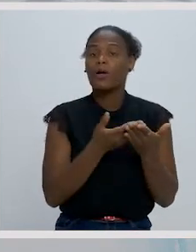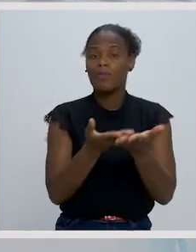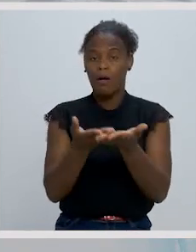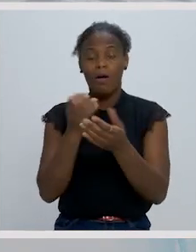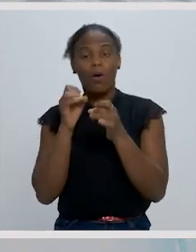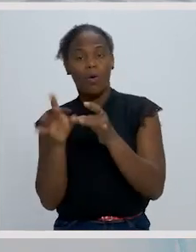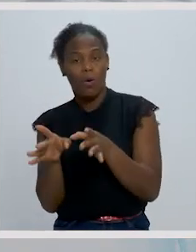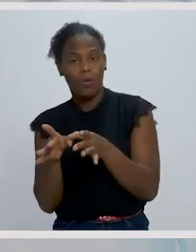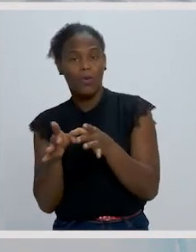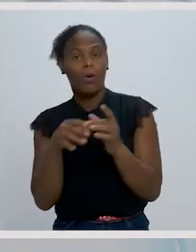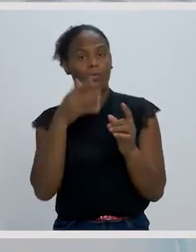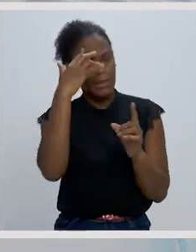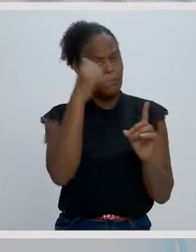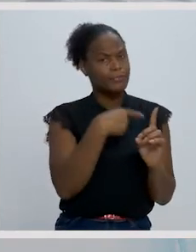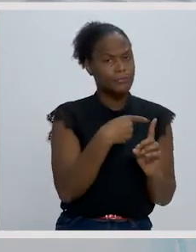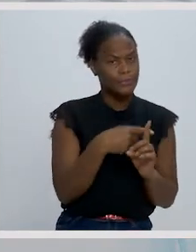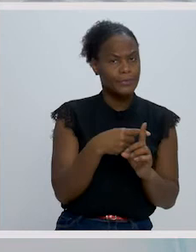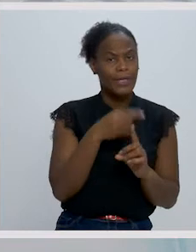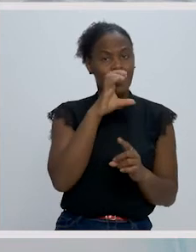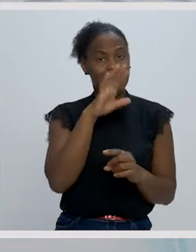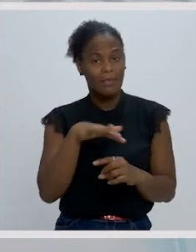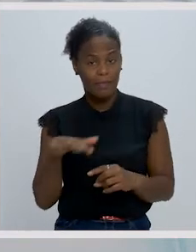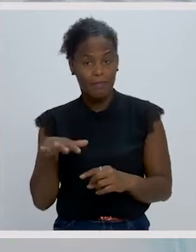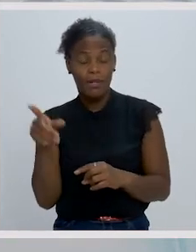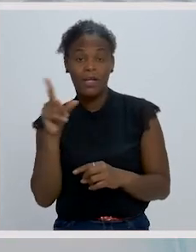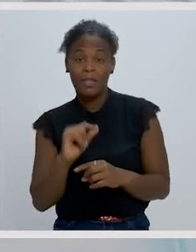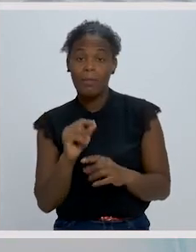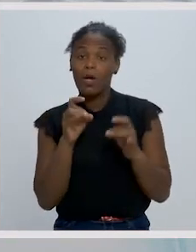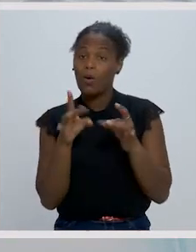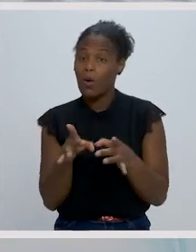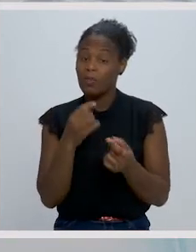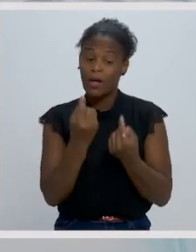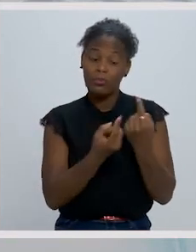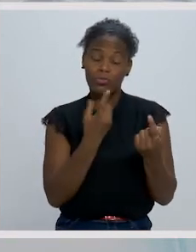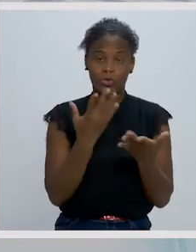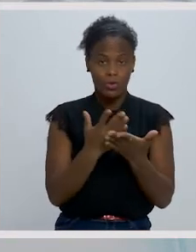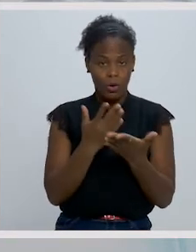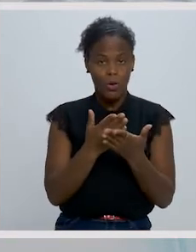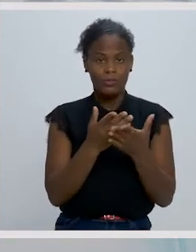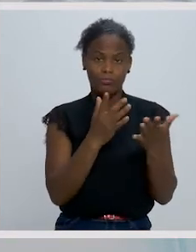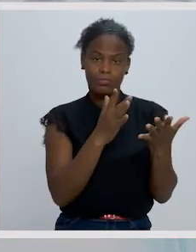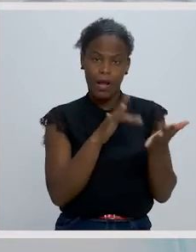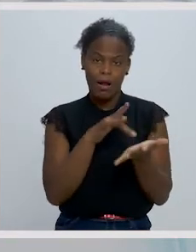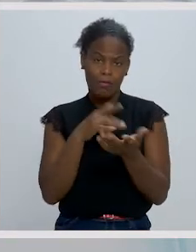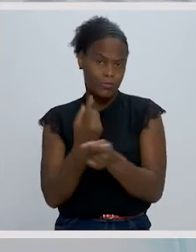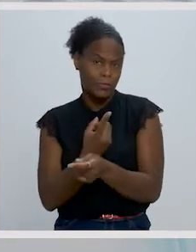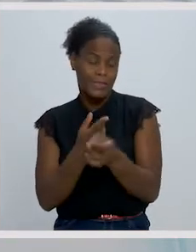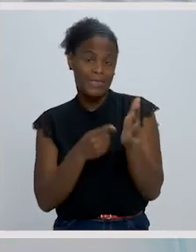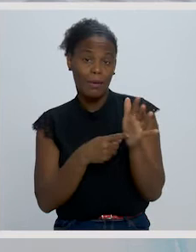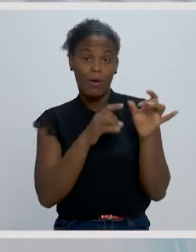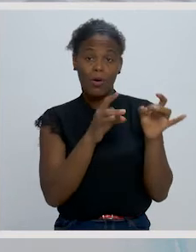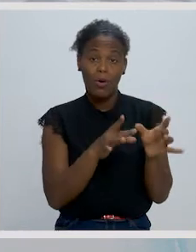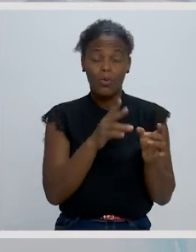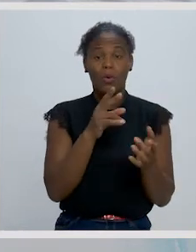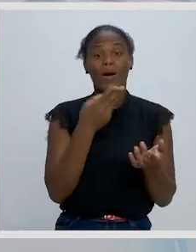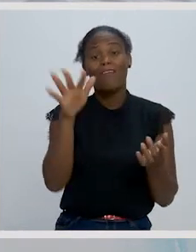o positivismo científico e contra algumas escolas literárias, nomeadamente contra